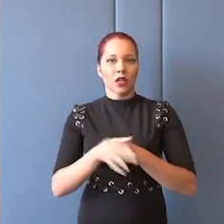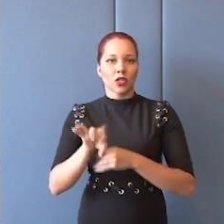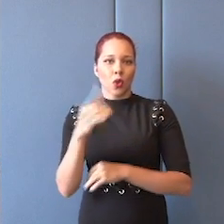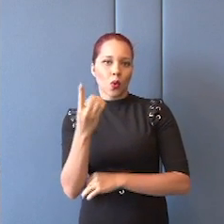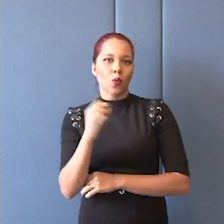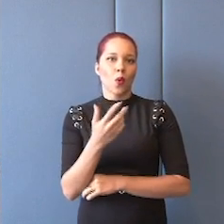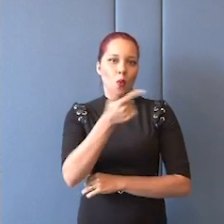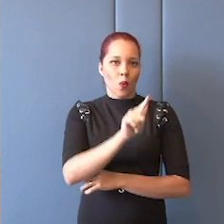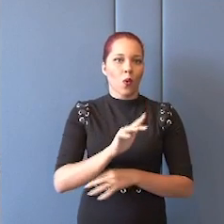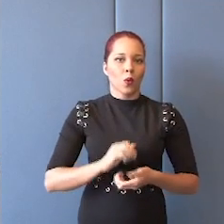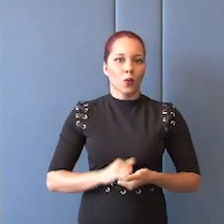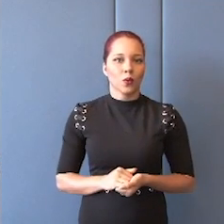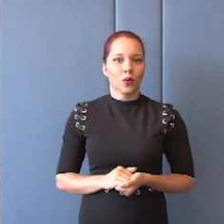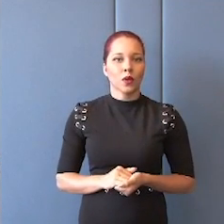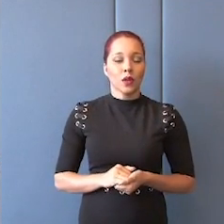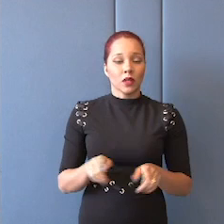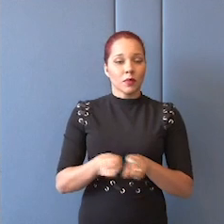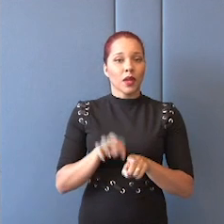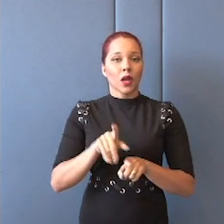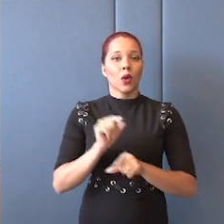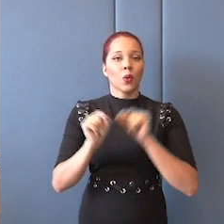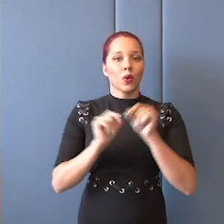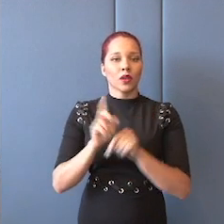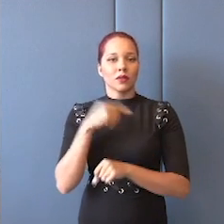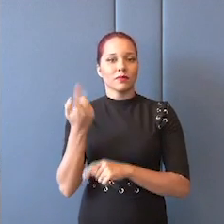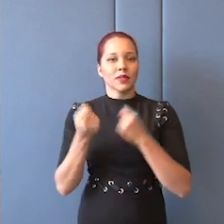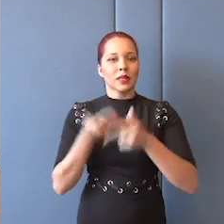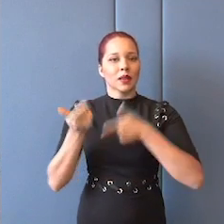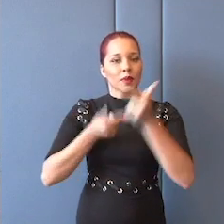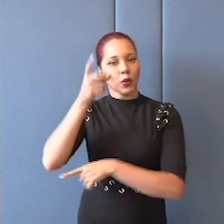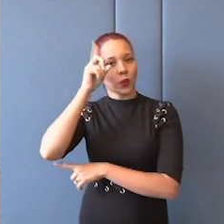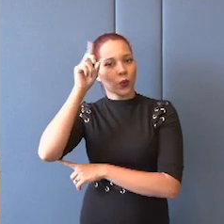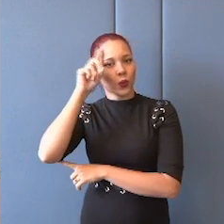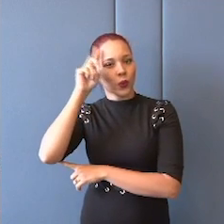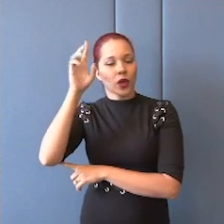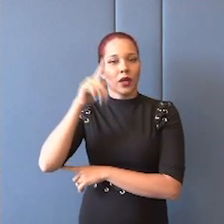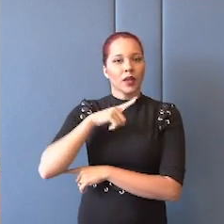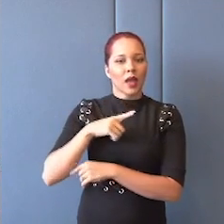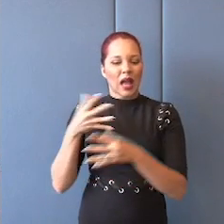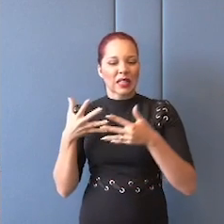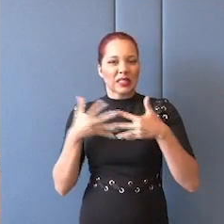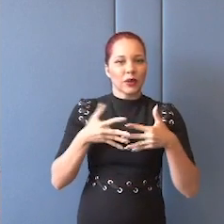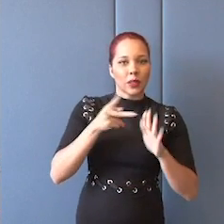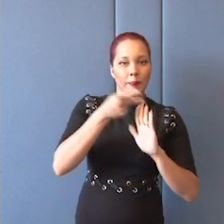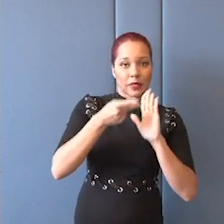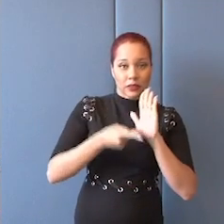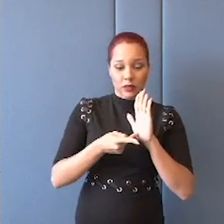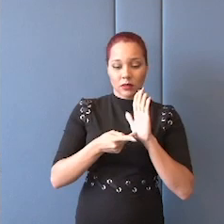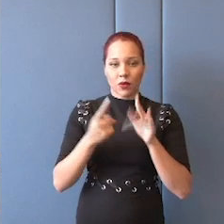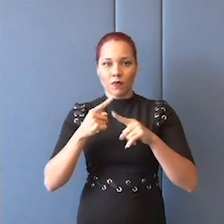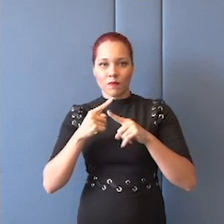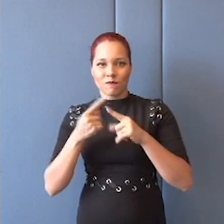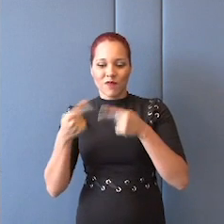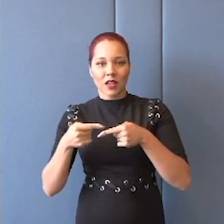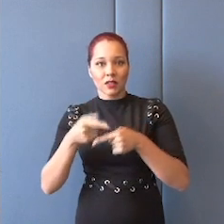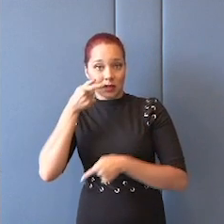mas isso é algo que nós trabalhamos diariamente, que é a tensão entre princípios e interesses, ou entre